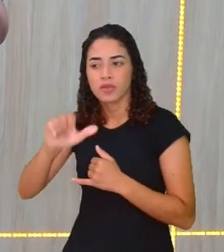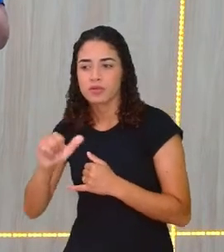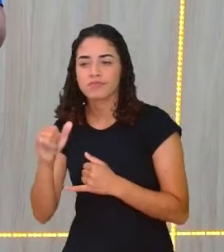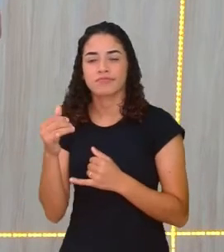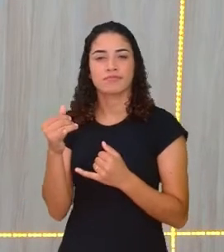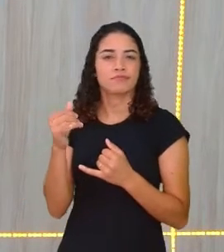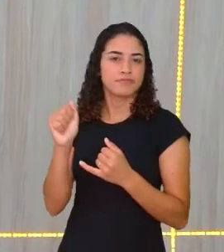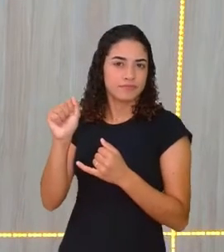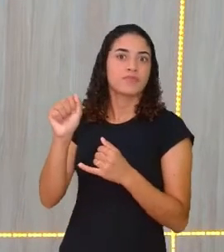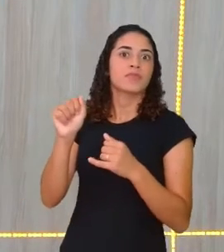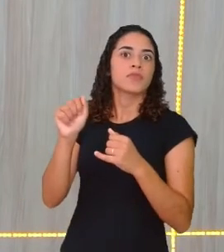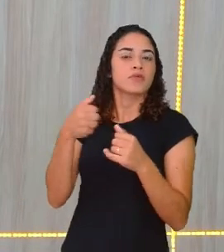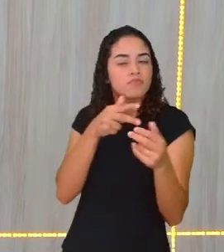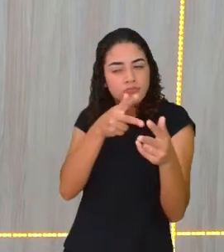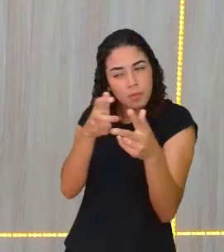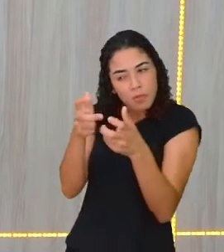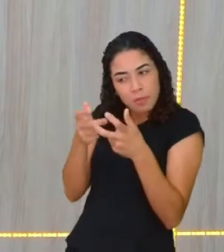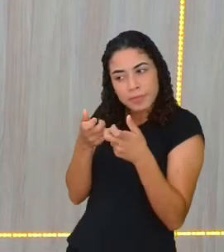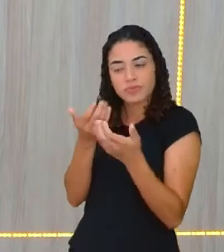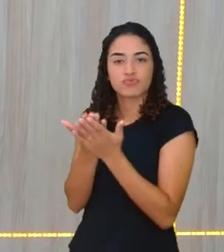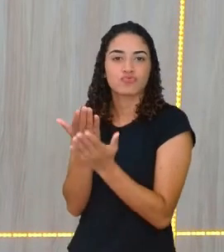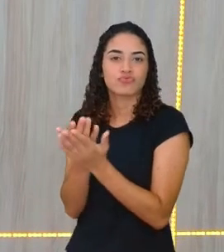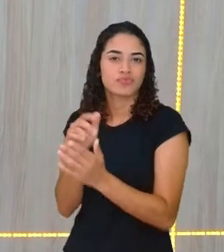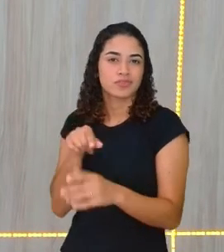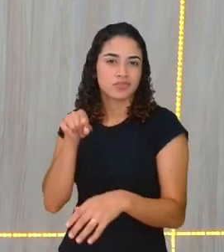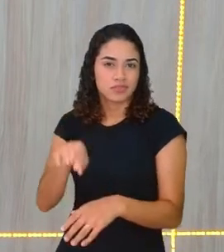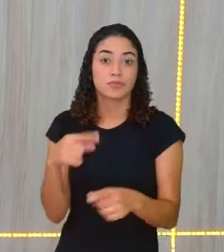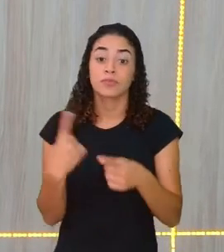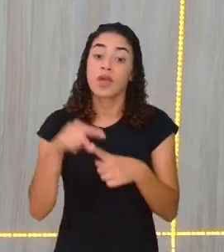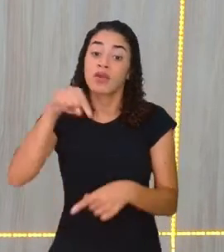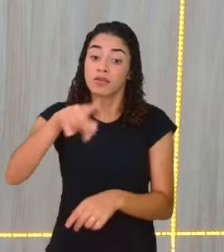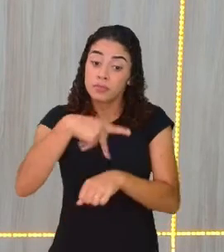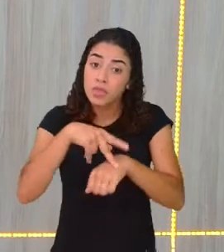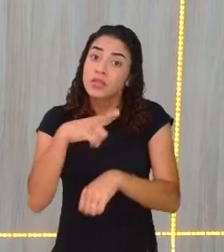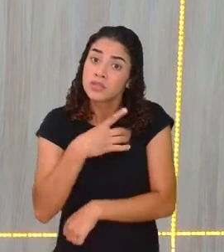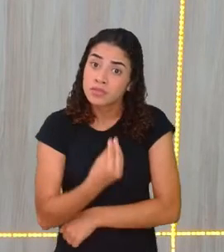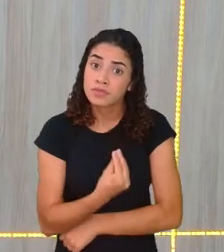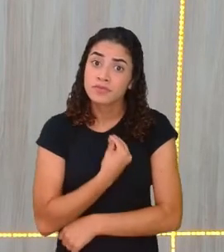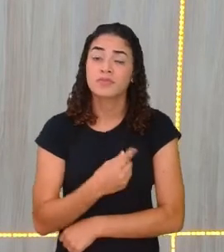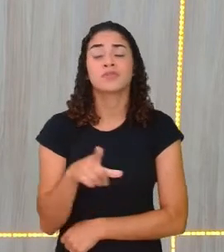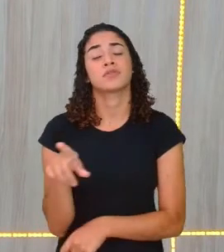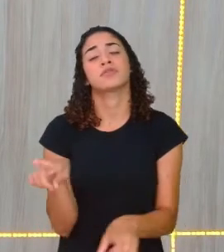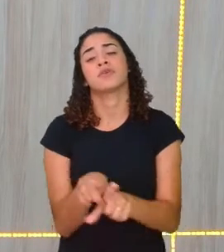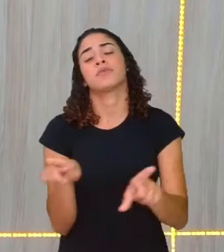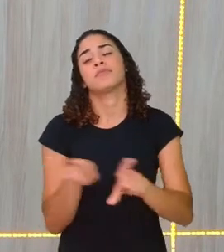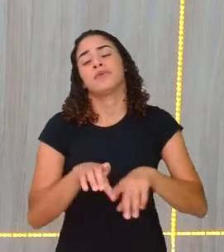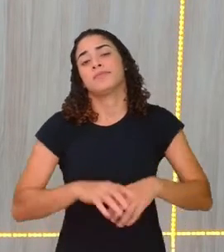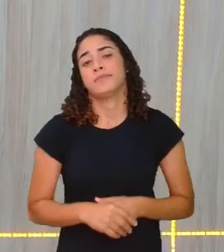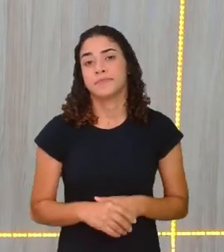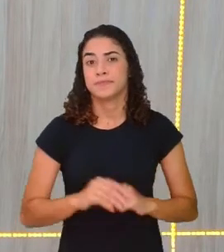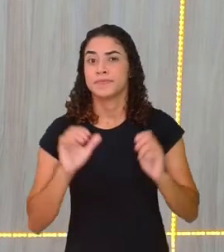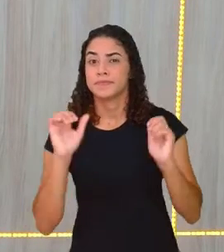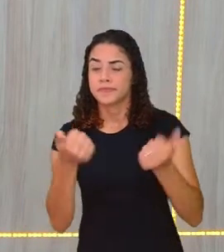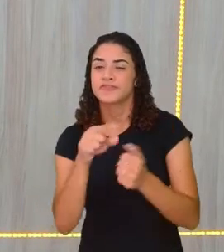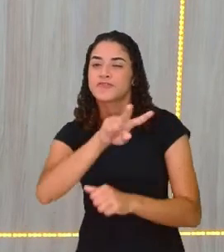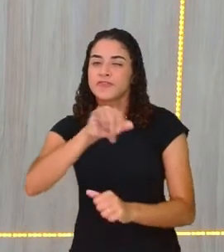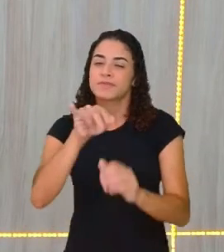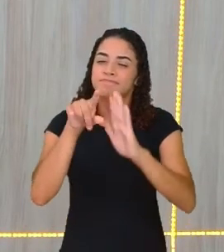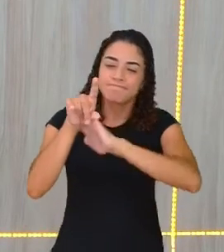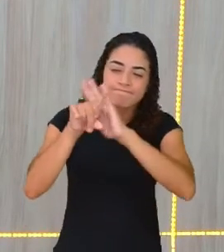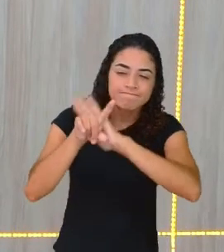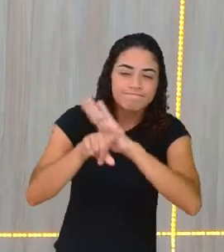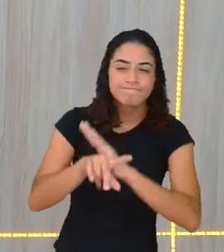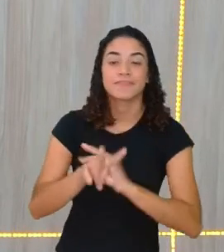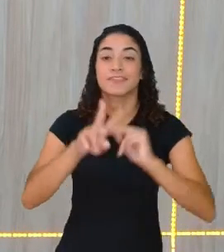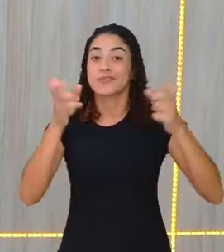nós estamos vivenciando isso também no nosso país. Vocês vão pesquisar sobre isso. E aí, vocês também